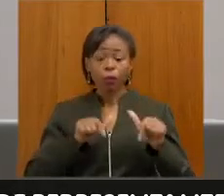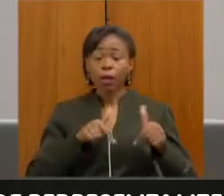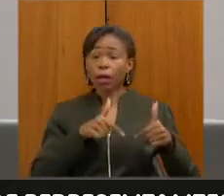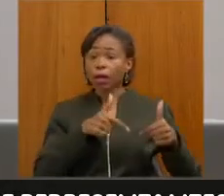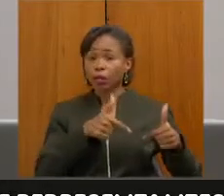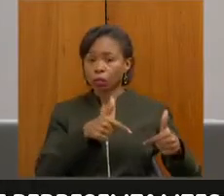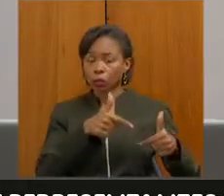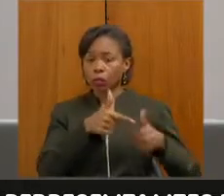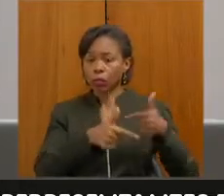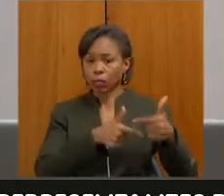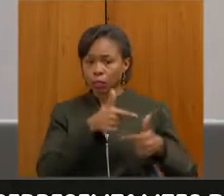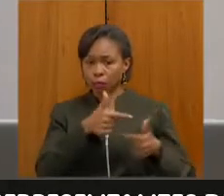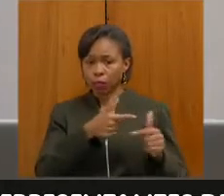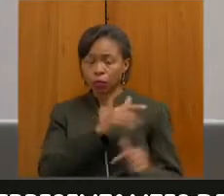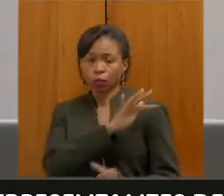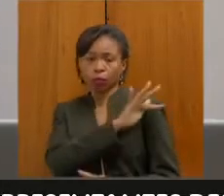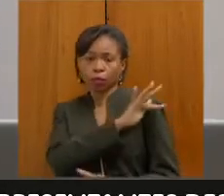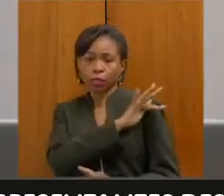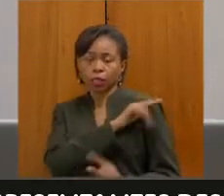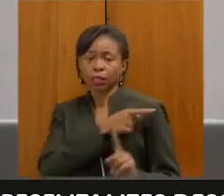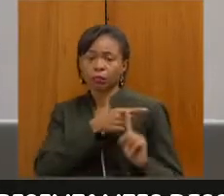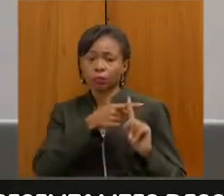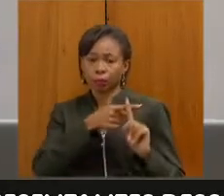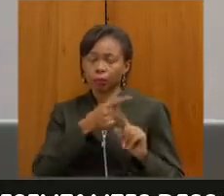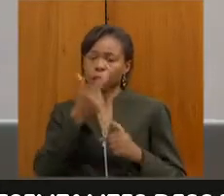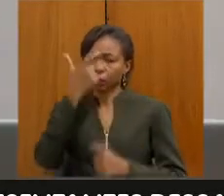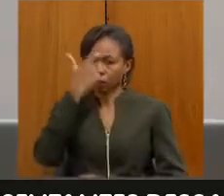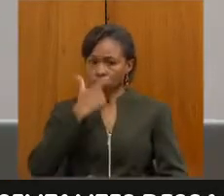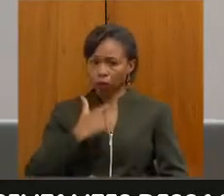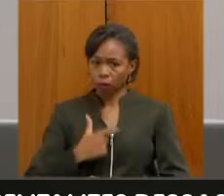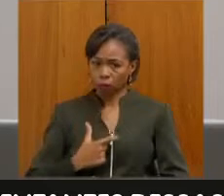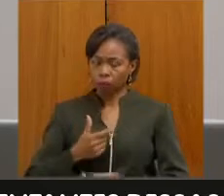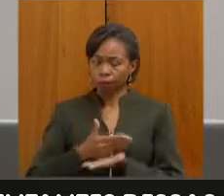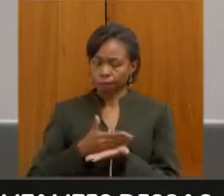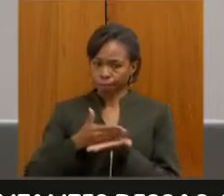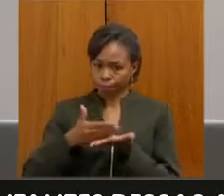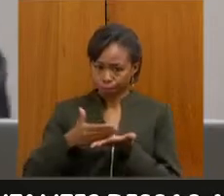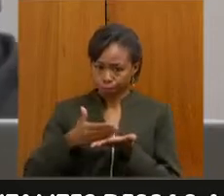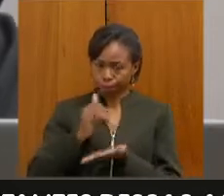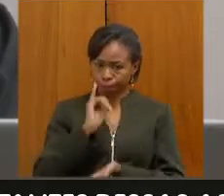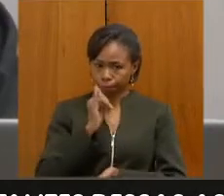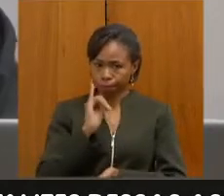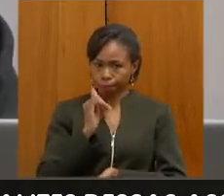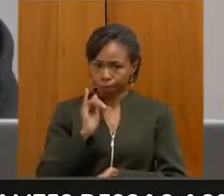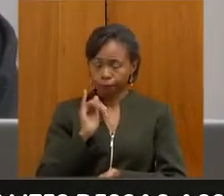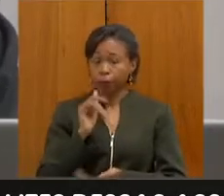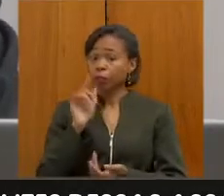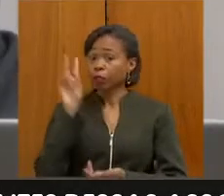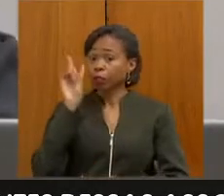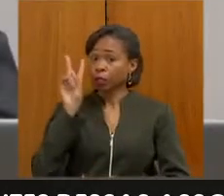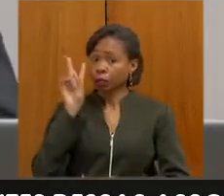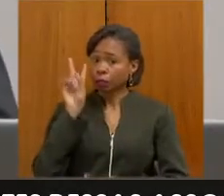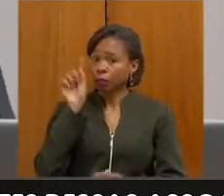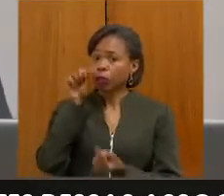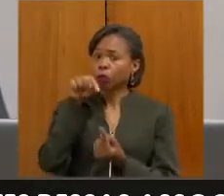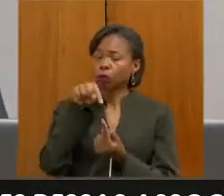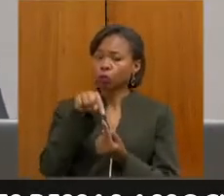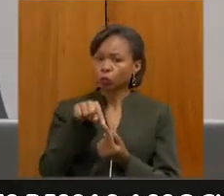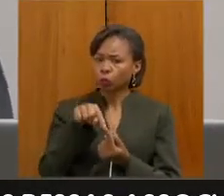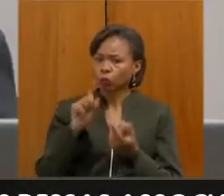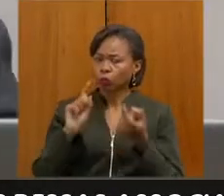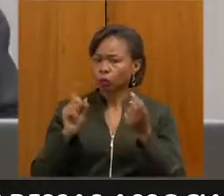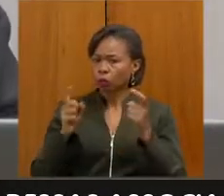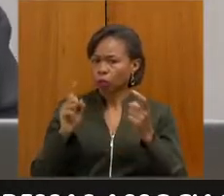Mais. Passo a terceira, então, minhas considerações iniciais. Lembrando a finalidade dessa audiência, que é